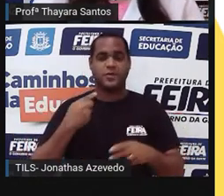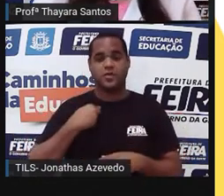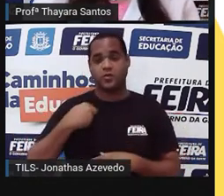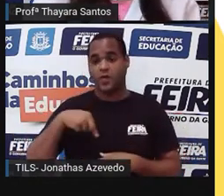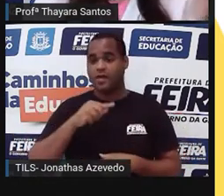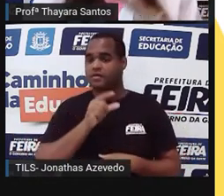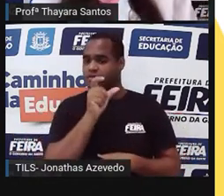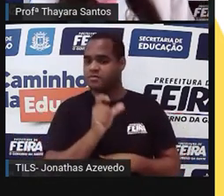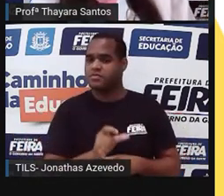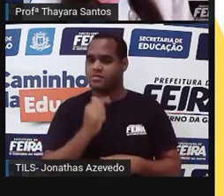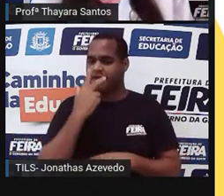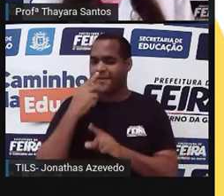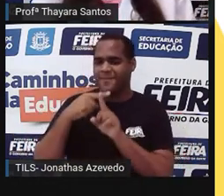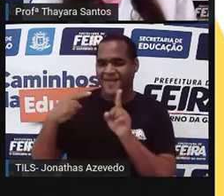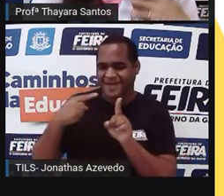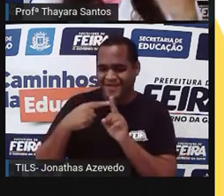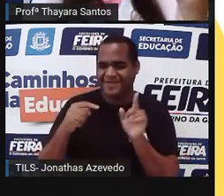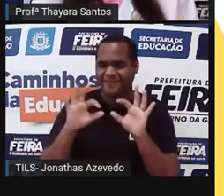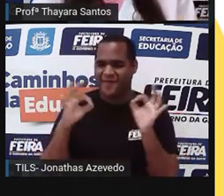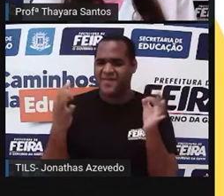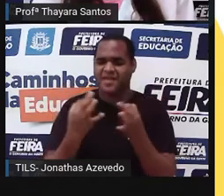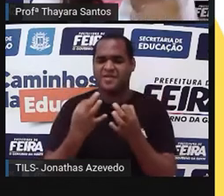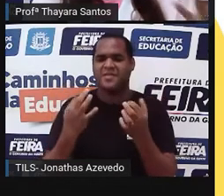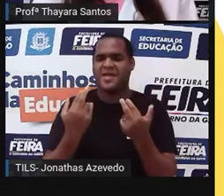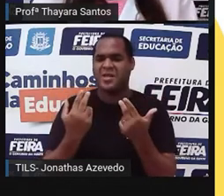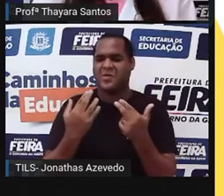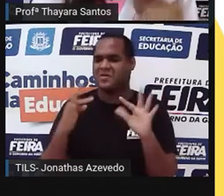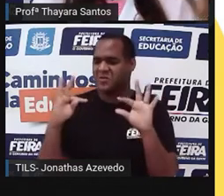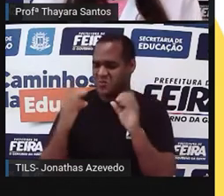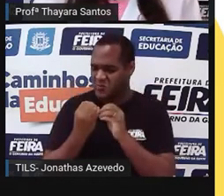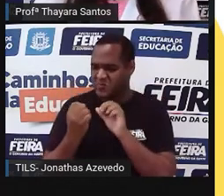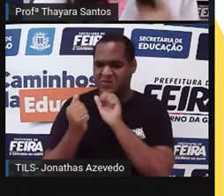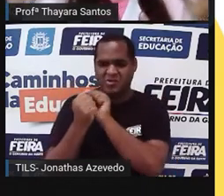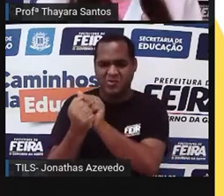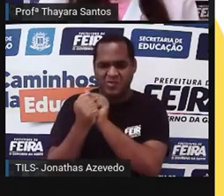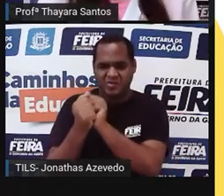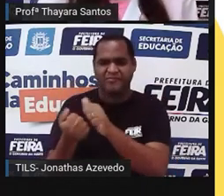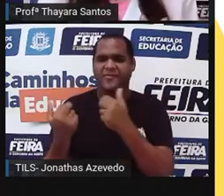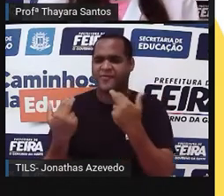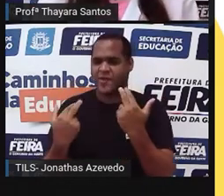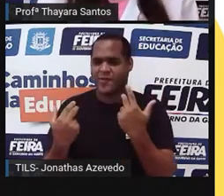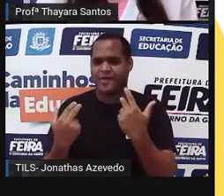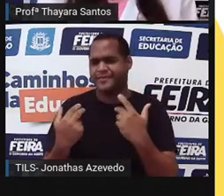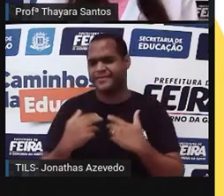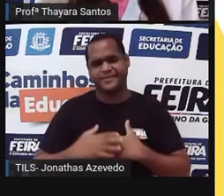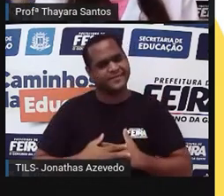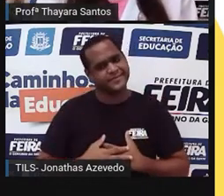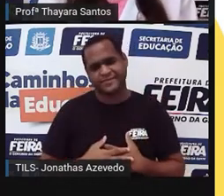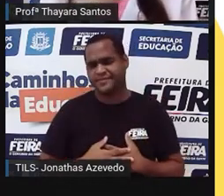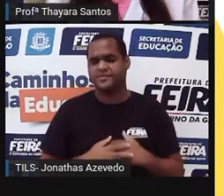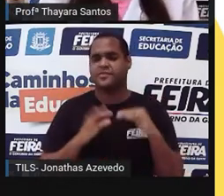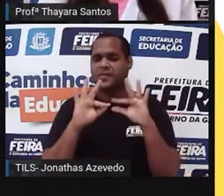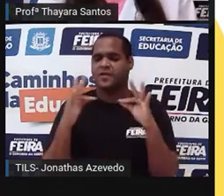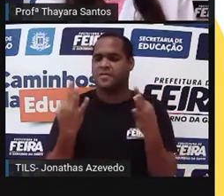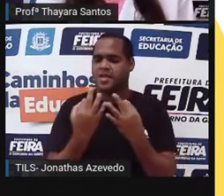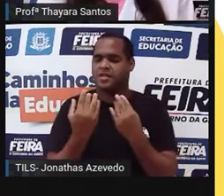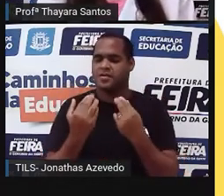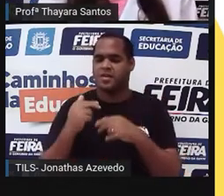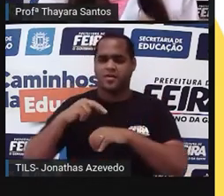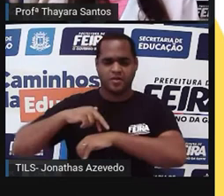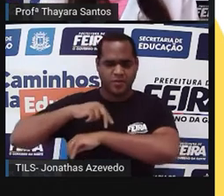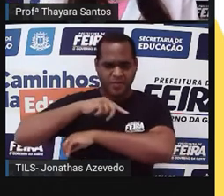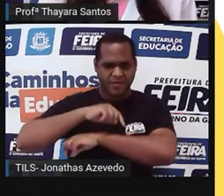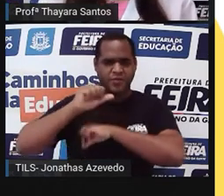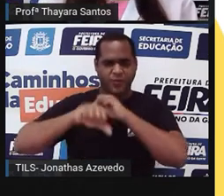tem um parentesco, mas não quer dizer que somos todos, viemos todos, o macaco que deu origem ao ser humano.